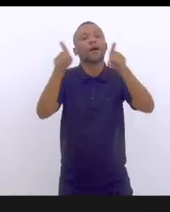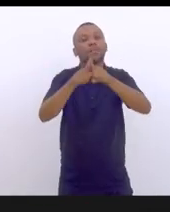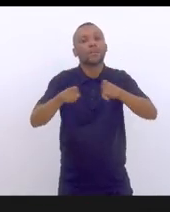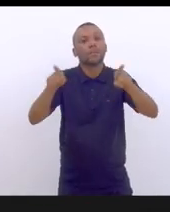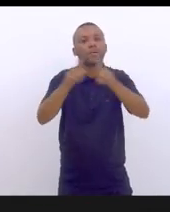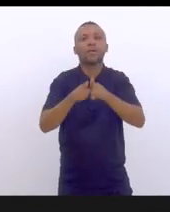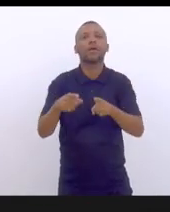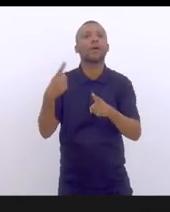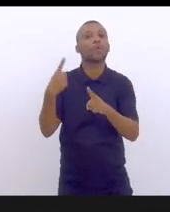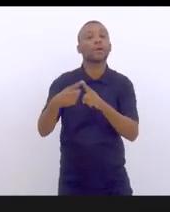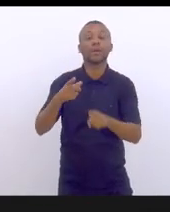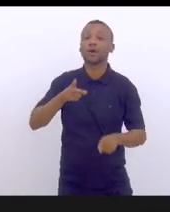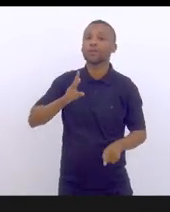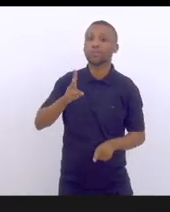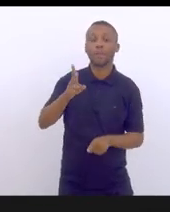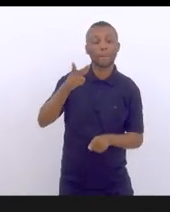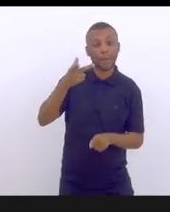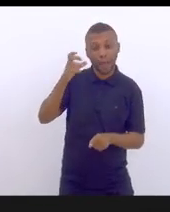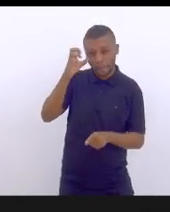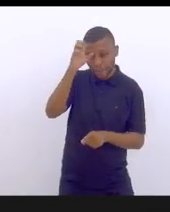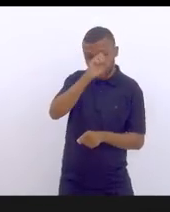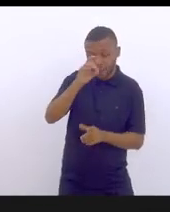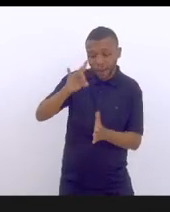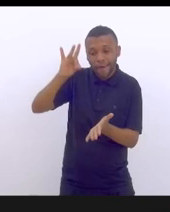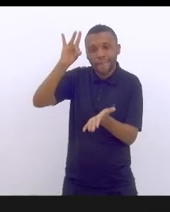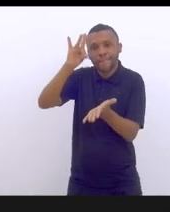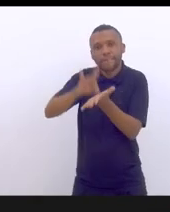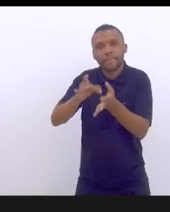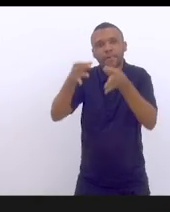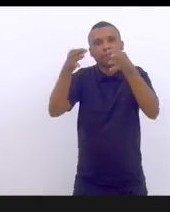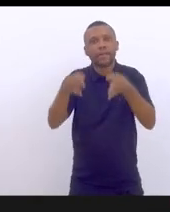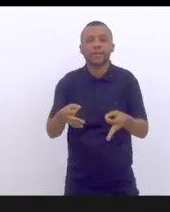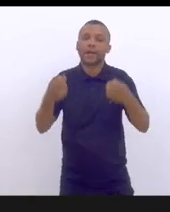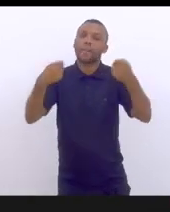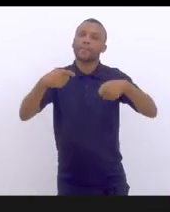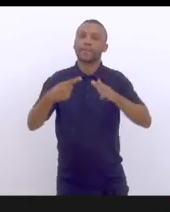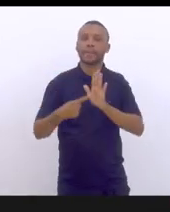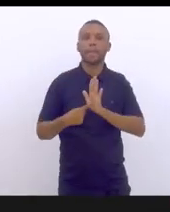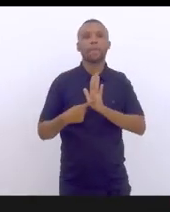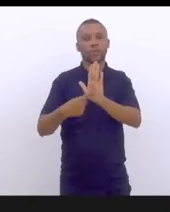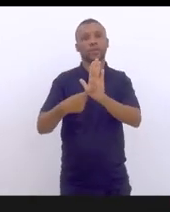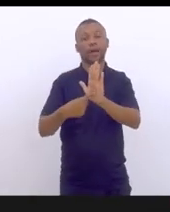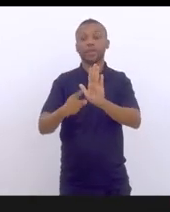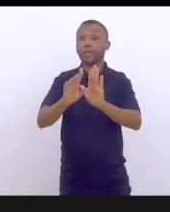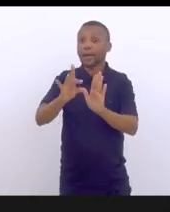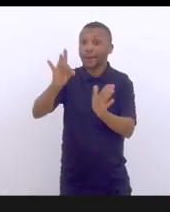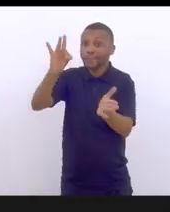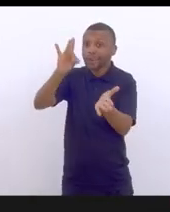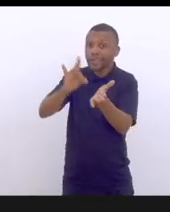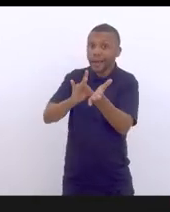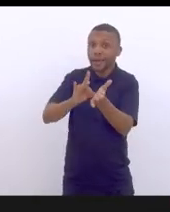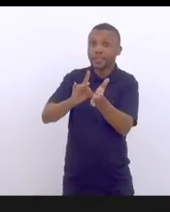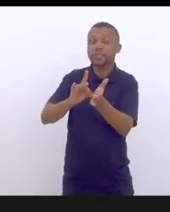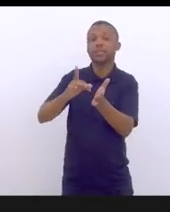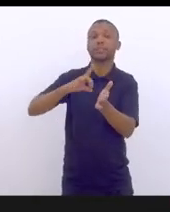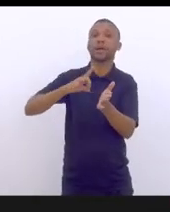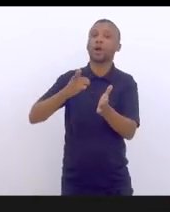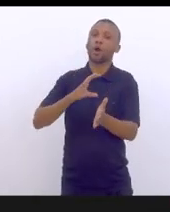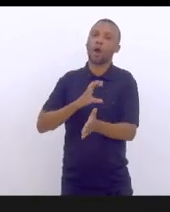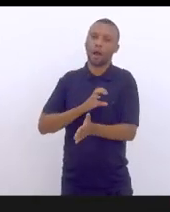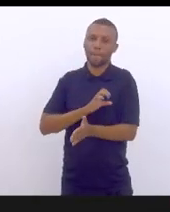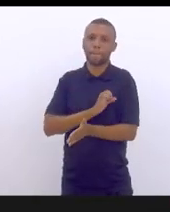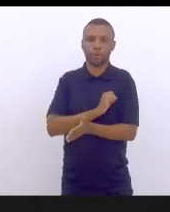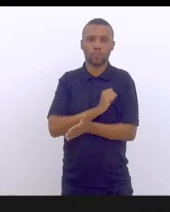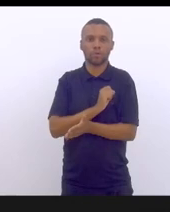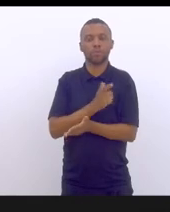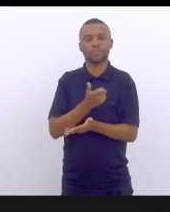eu sempre aprendi que a verdade ela tem que ser dita, mas tem que ser a verdade com amor. Então, eu